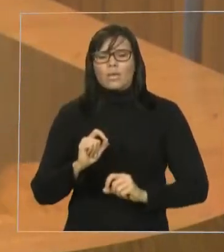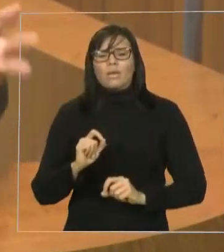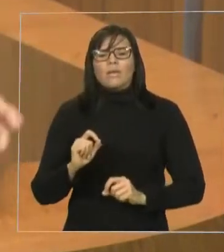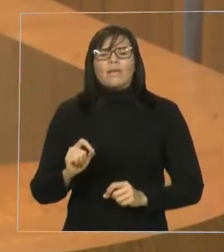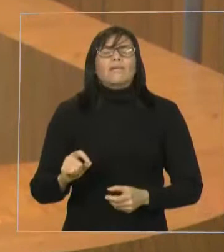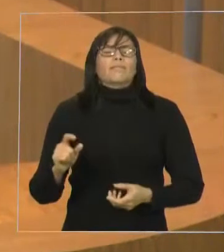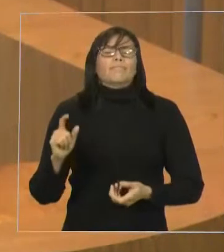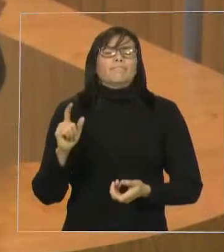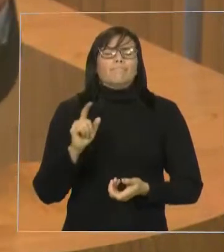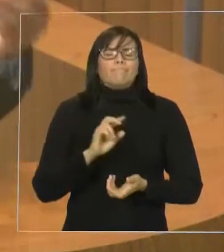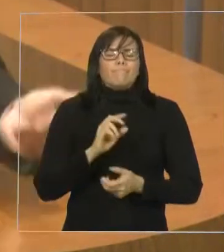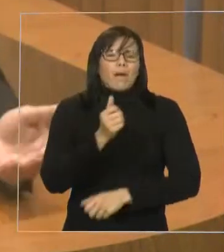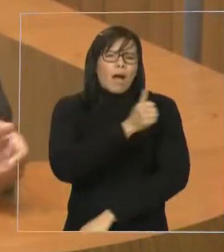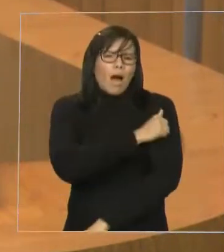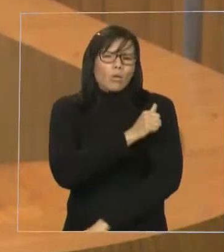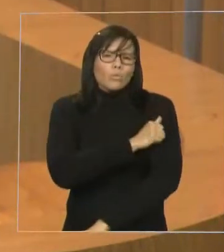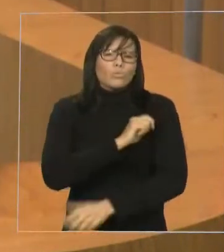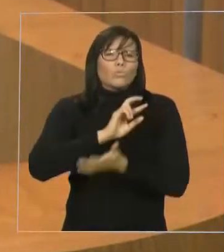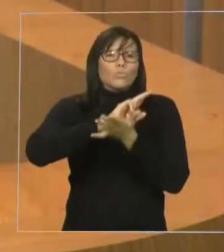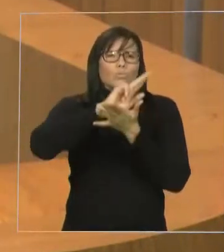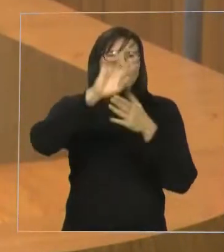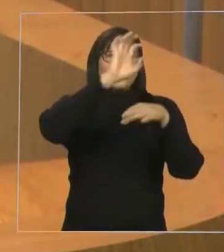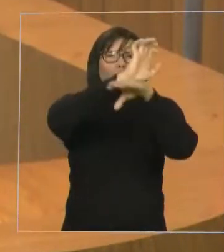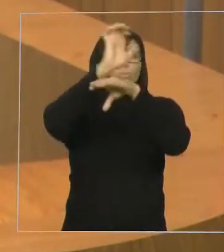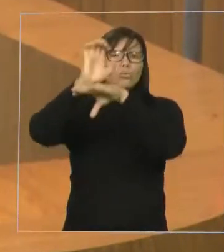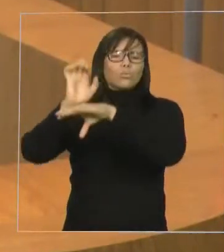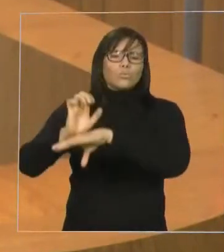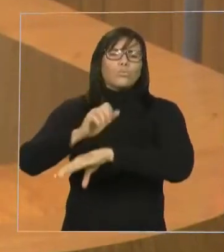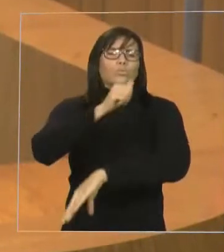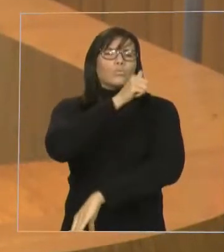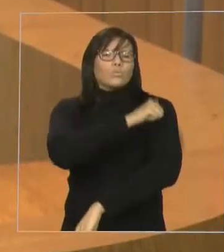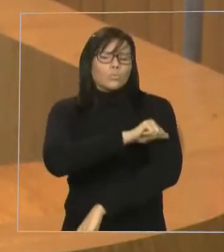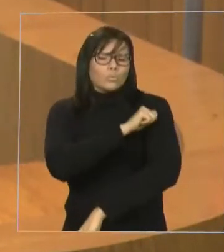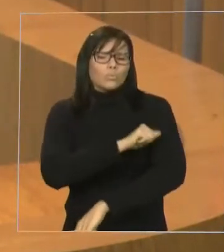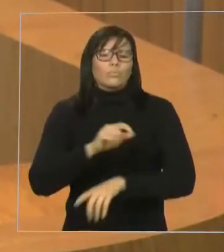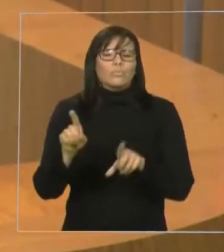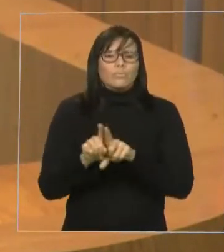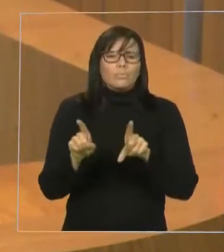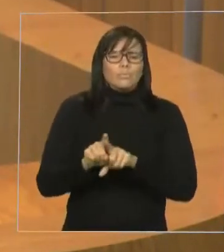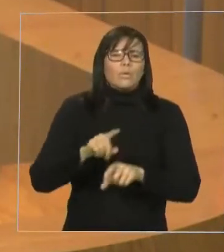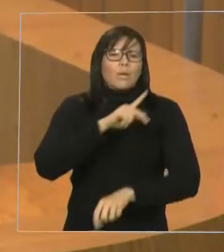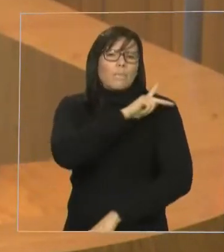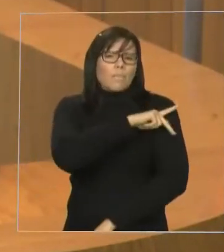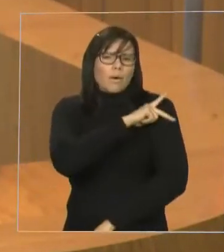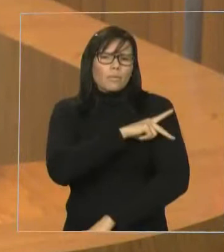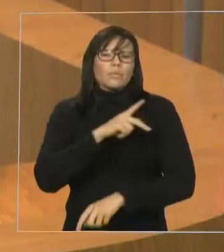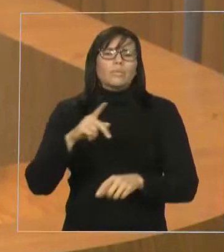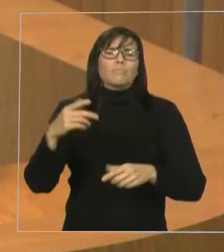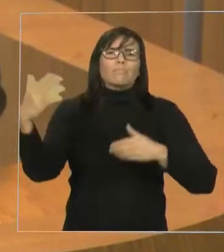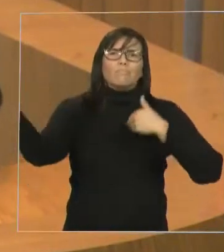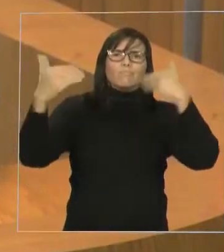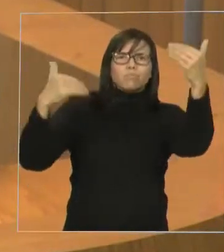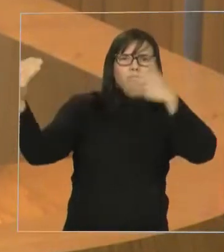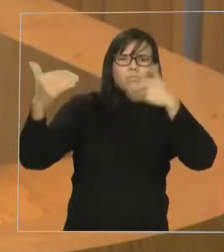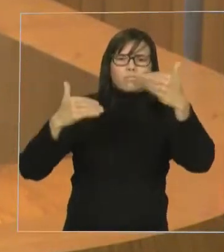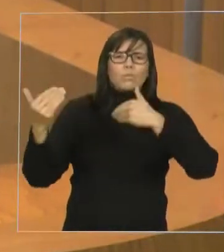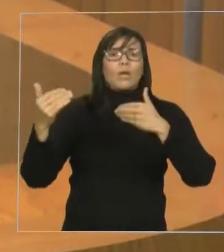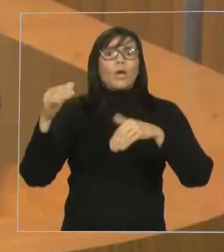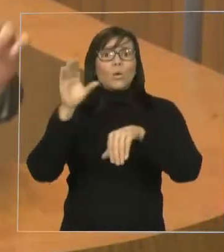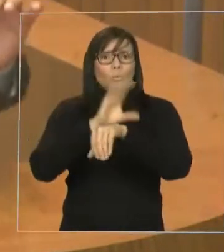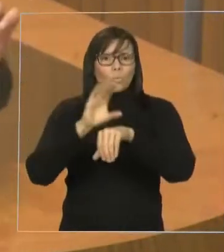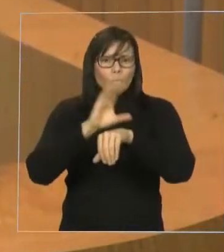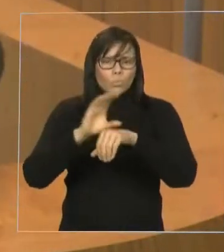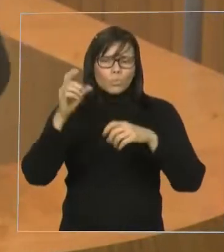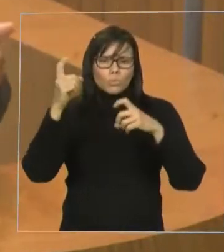pelo Mineiro, pelo Goiano, pelo Cearense, pelo Piauiense e principalmente nas vagas de medicina, eles ocupam essas